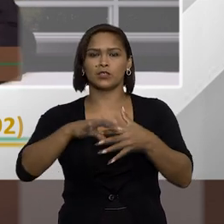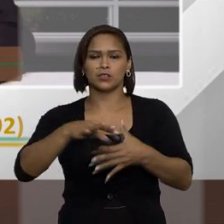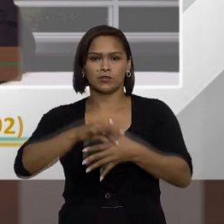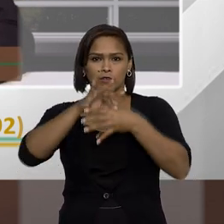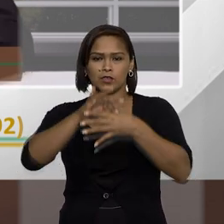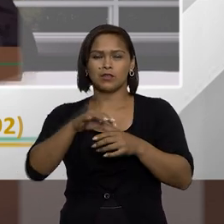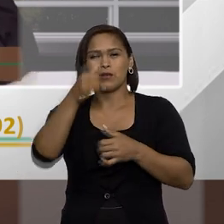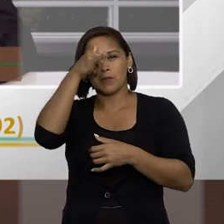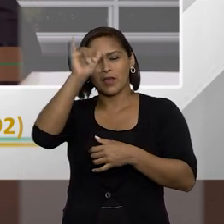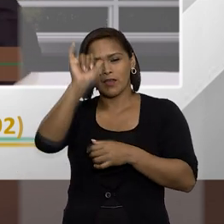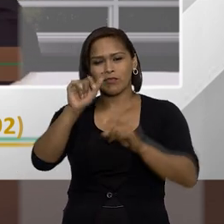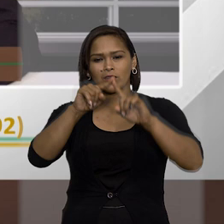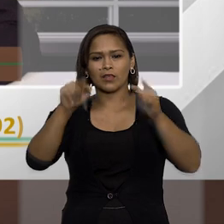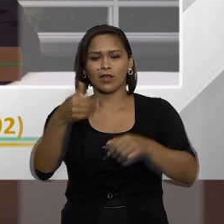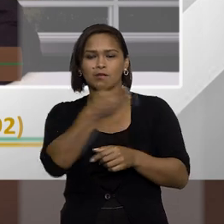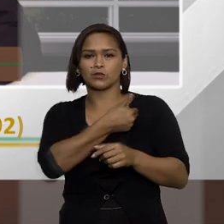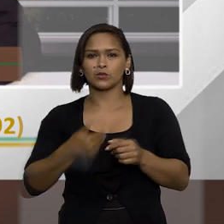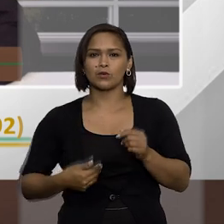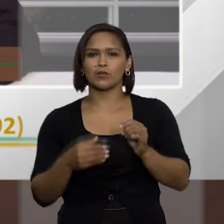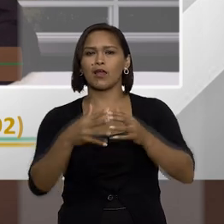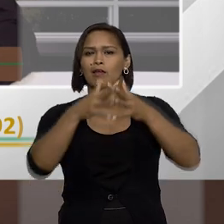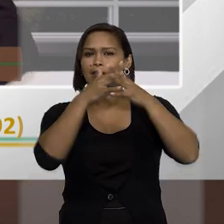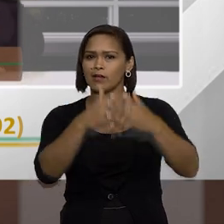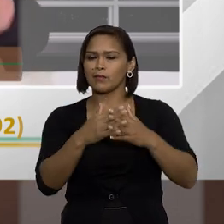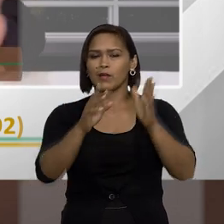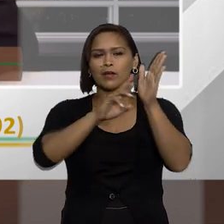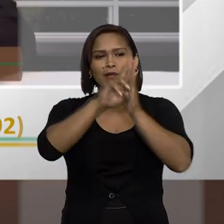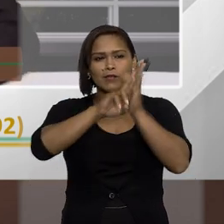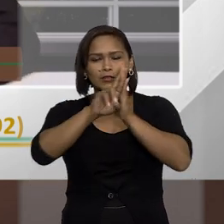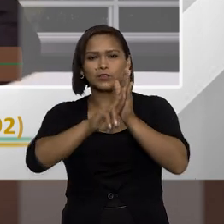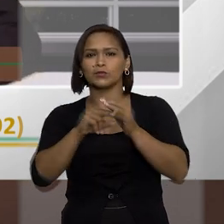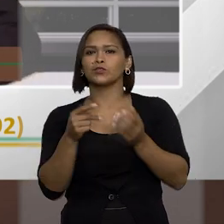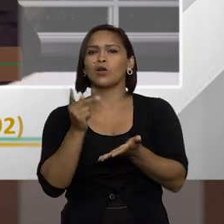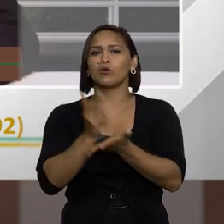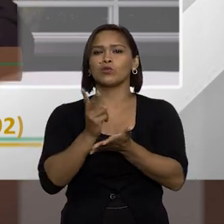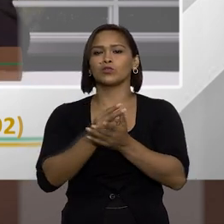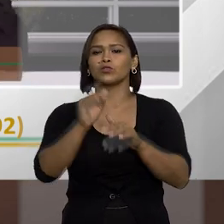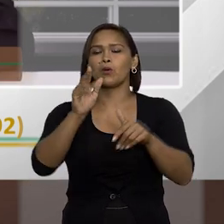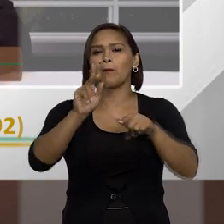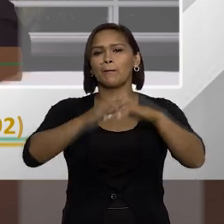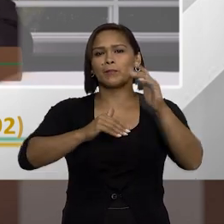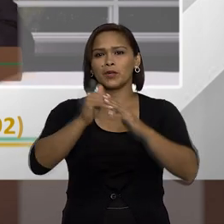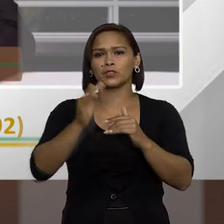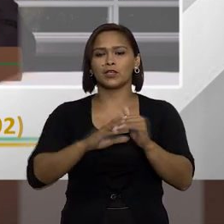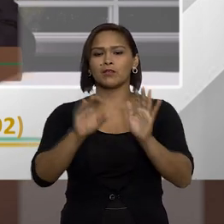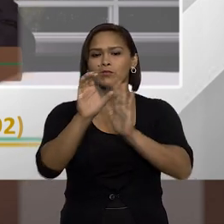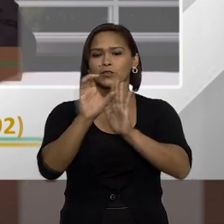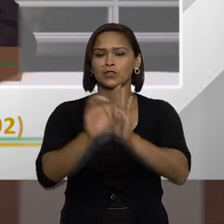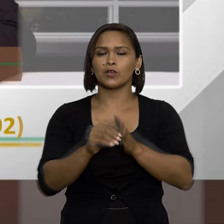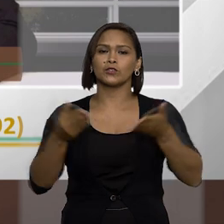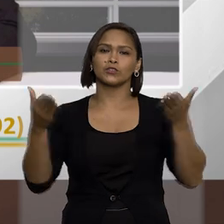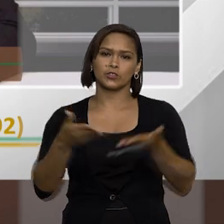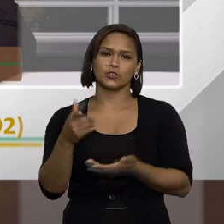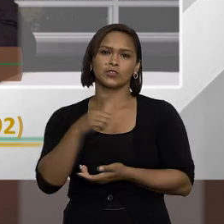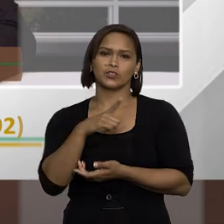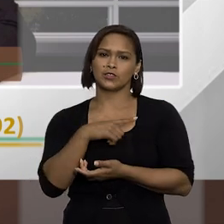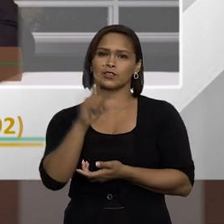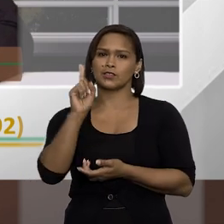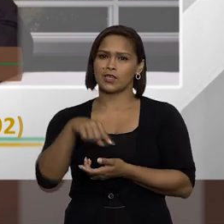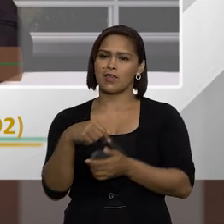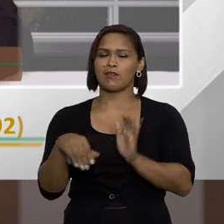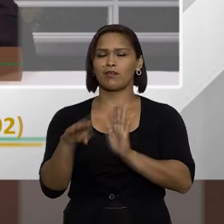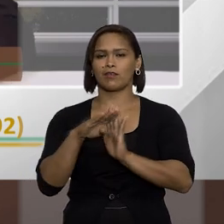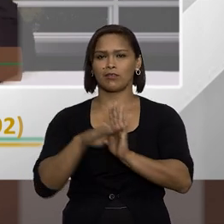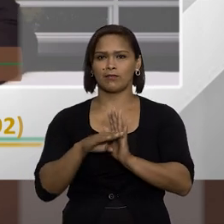administrativa, para evitar que o servidor atrapalhe nas investigações ou mesmo continue praticando ilícitos. Mas os estatutos, em geral, já é uma situação que